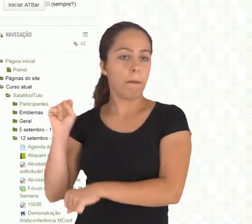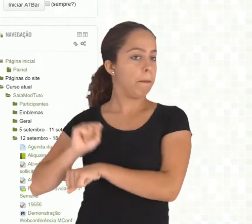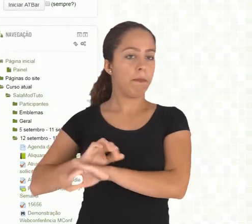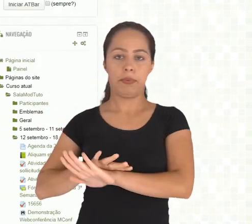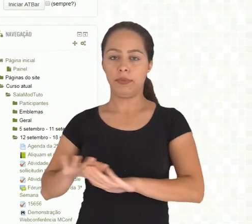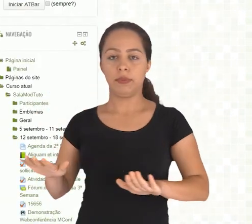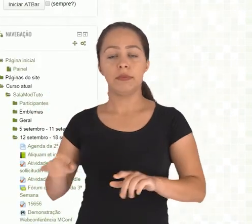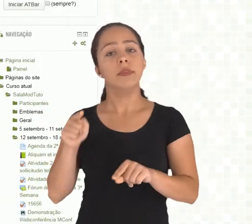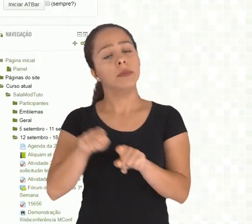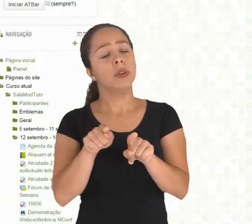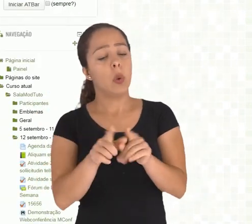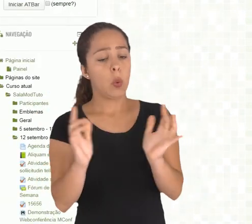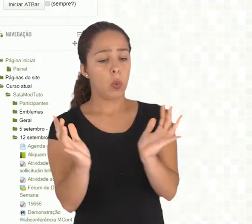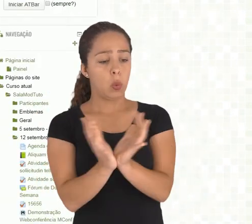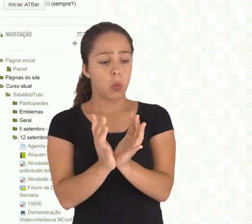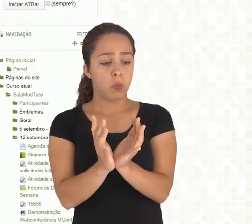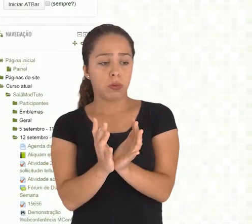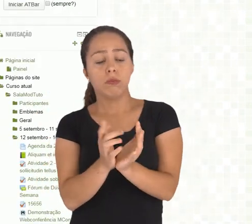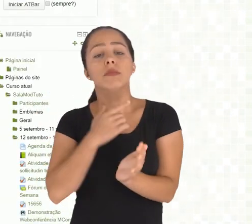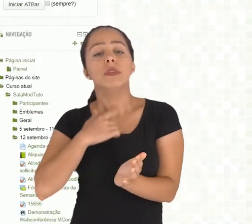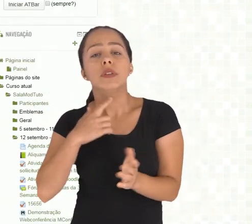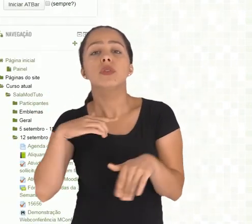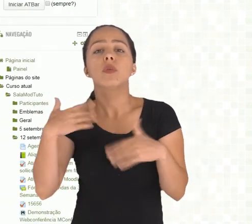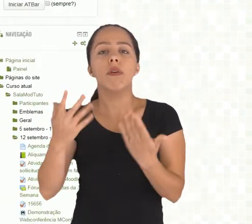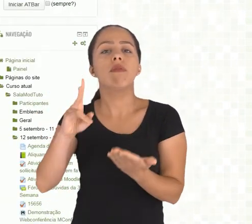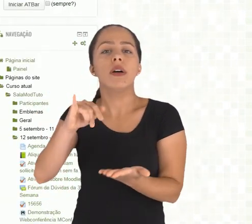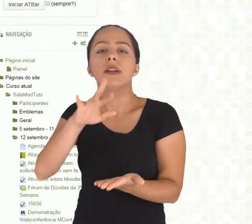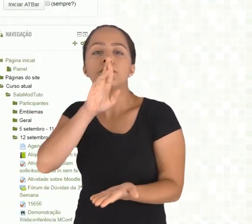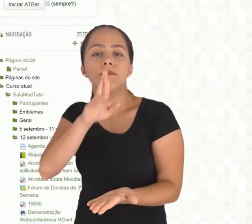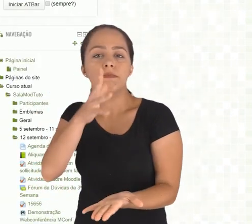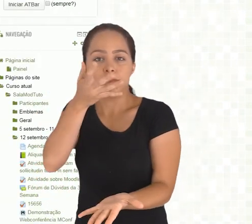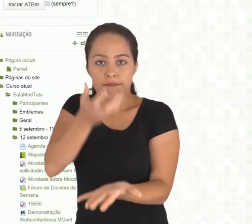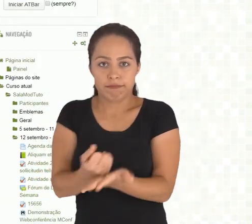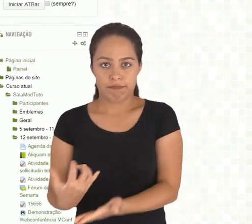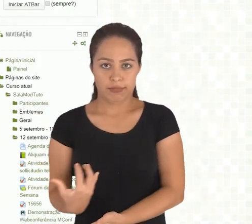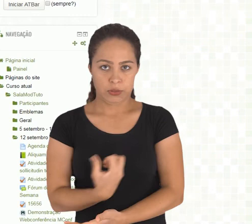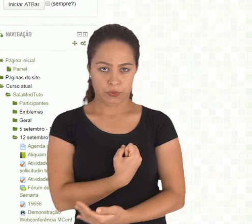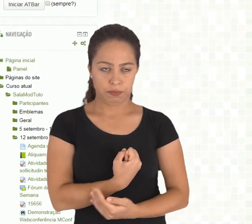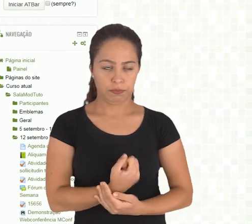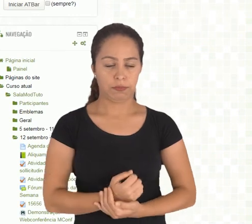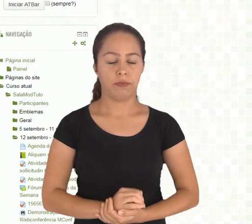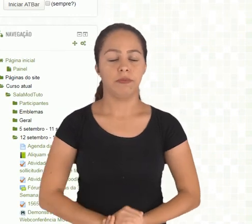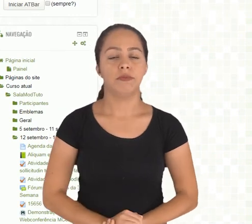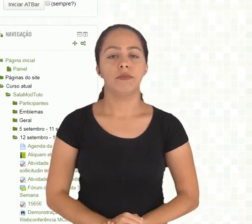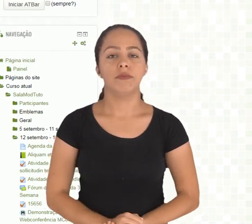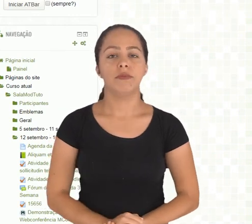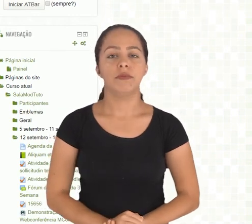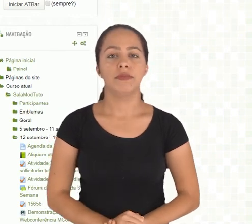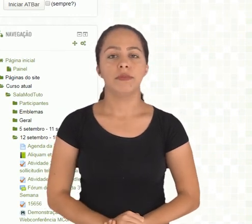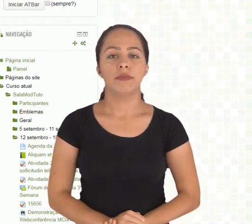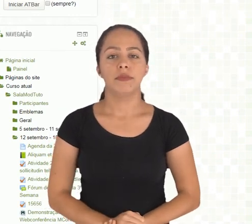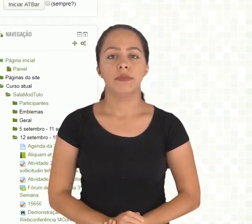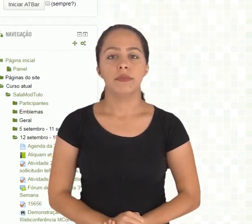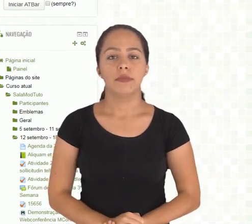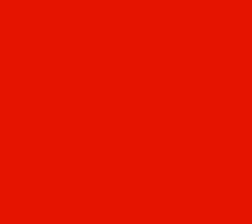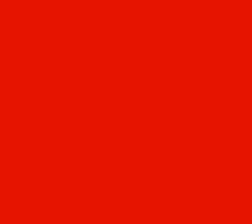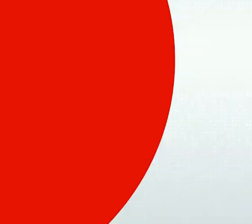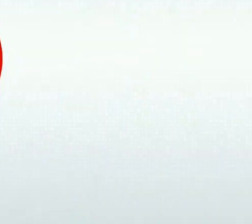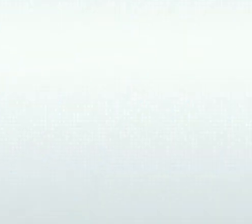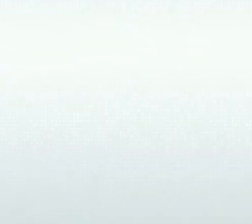fica, quando você salva. Então aqui vem, escolha abaixo o grupo qual deseja, ele vai gravar a resposta. Tá aí. É isso.